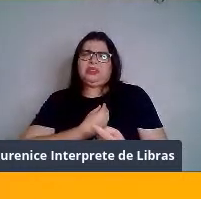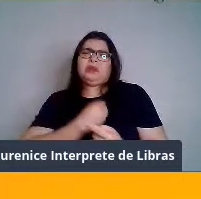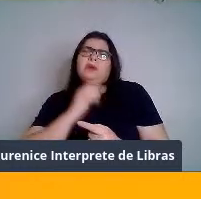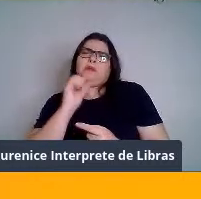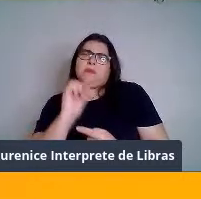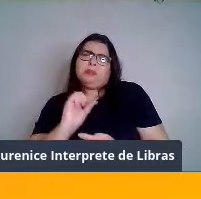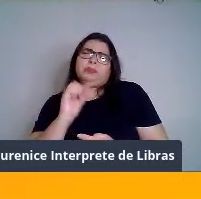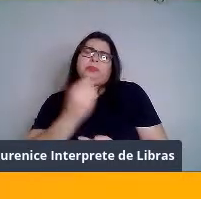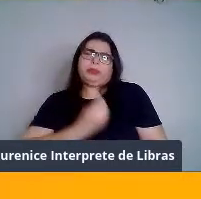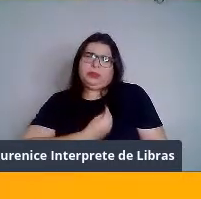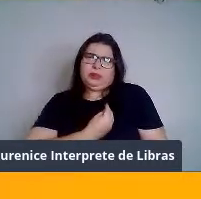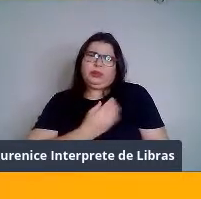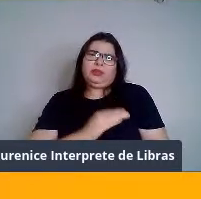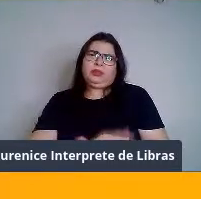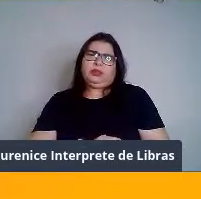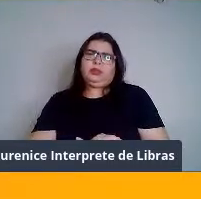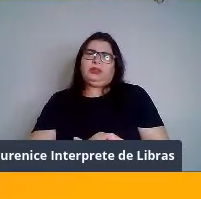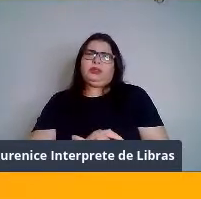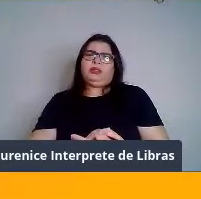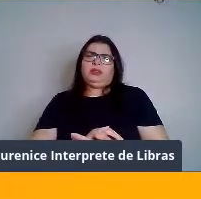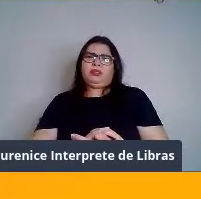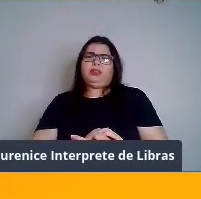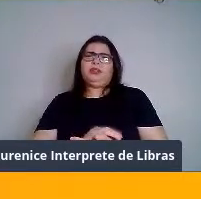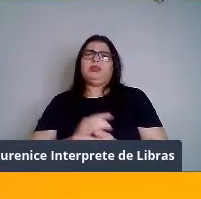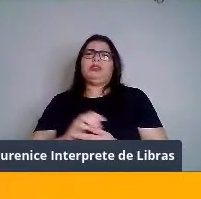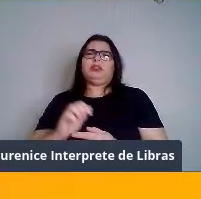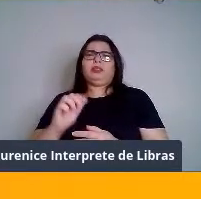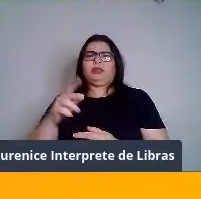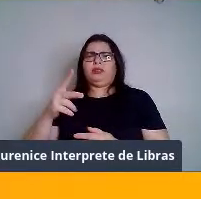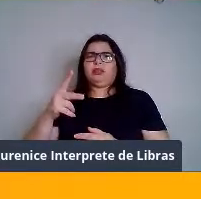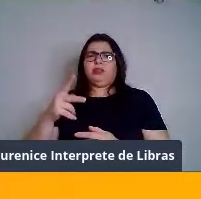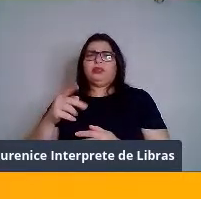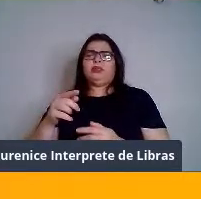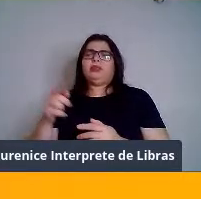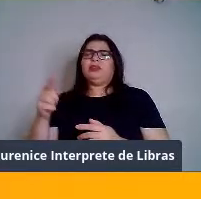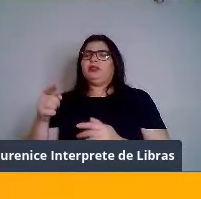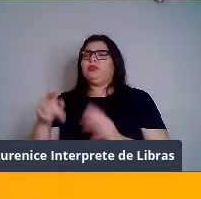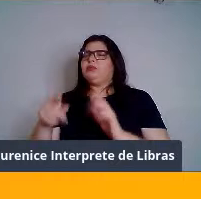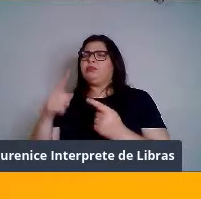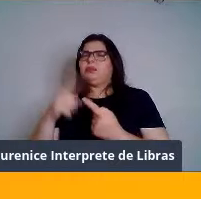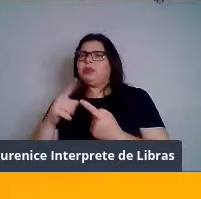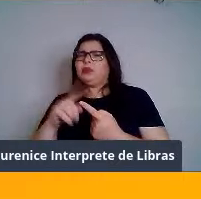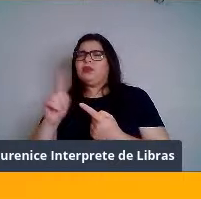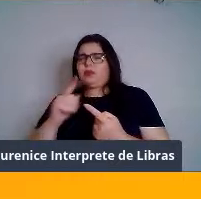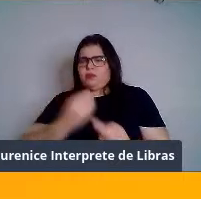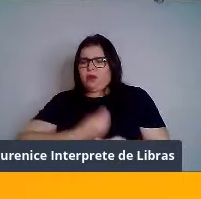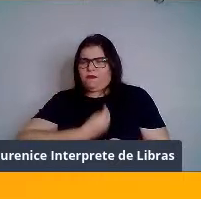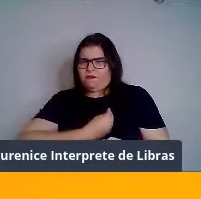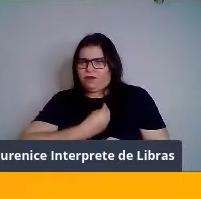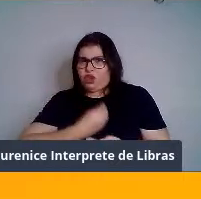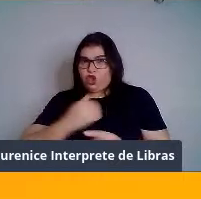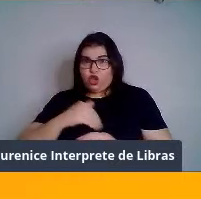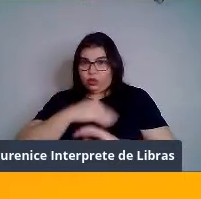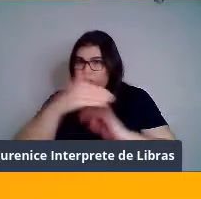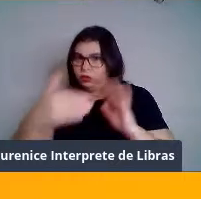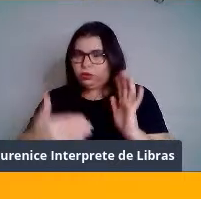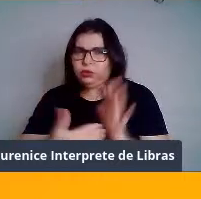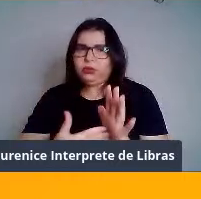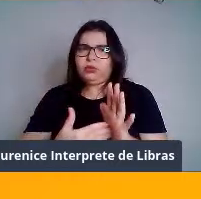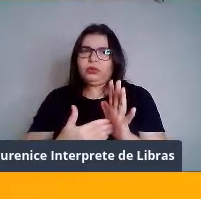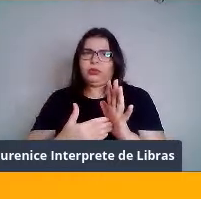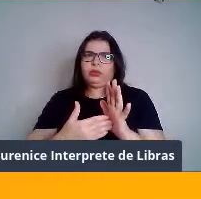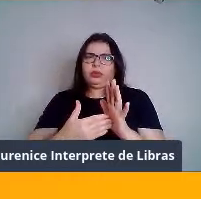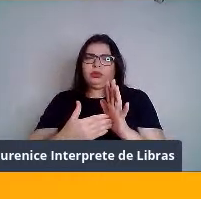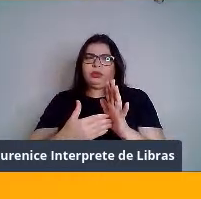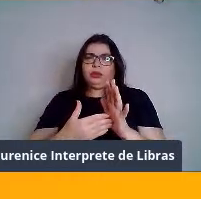ano, por exemplo, né? E, geralmente, essa poliginia não é pra vida toda. Por exemplo, uma fêmea pode estar num ano associada a um